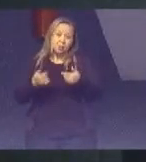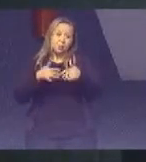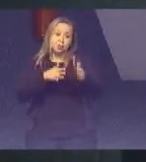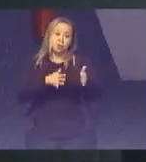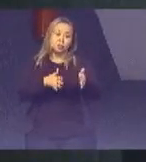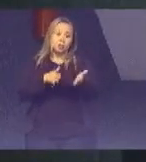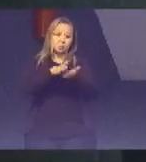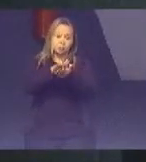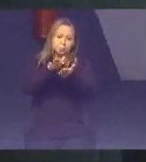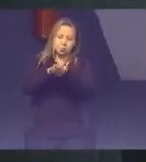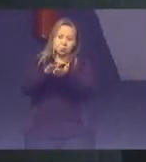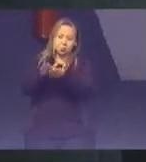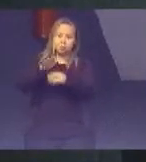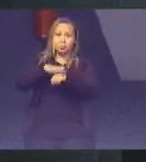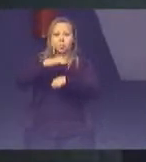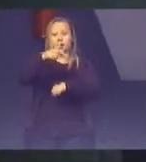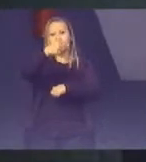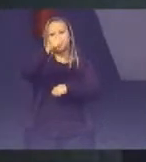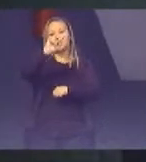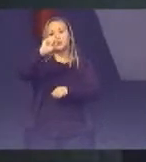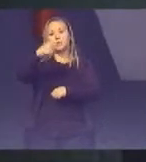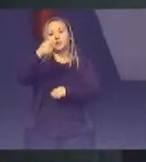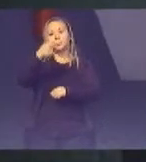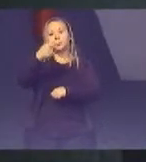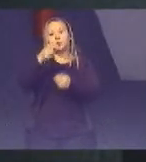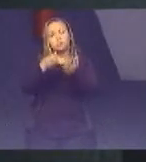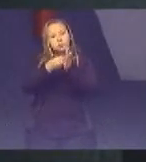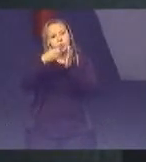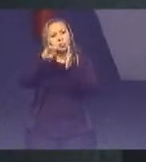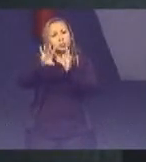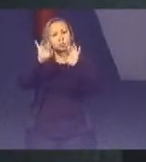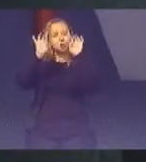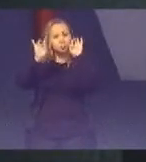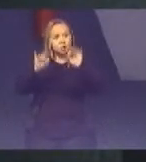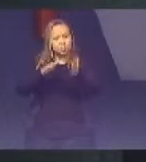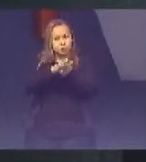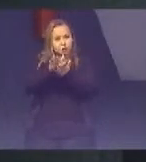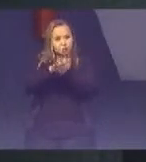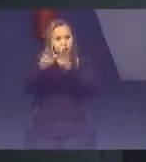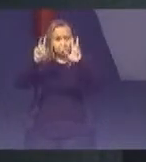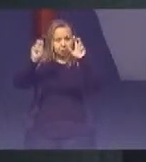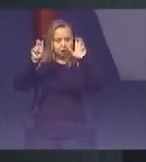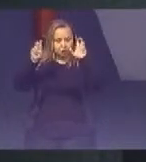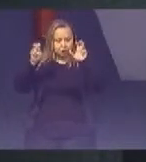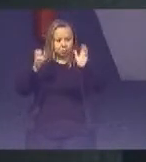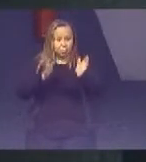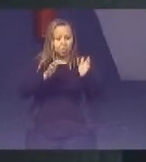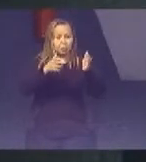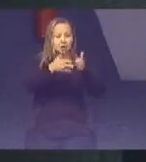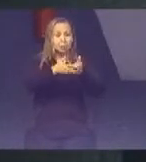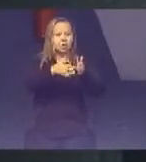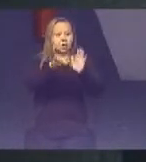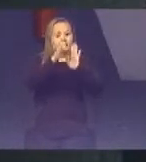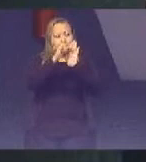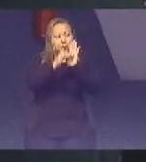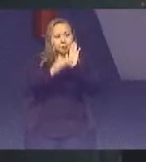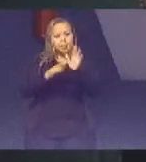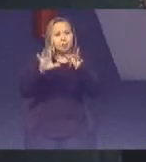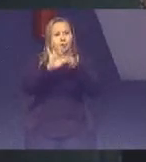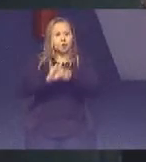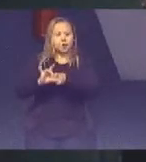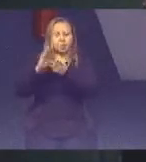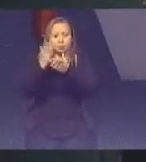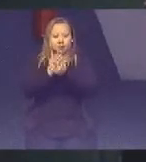Sete mil Indicadores Do judiciário Com a agenda 2030 Em especial A indexação Dos assuntos Das tabelas Processuais Unificadas Quando eu me